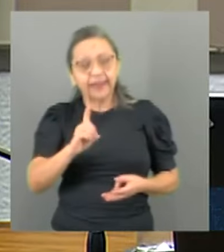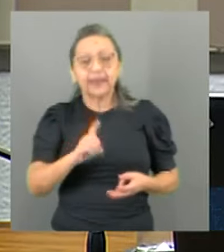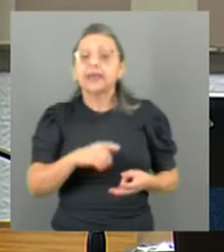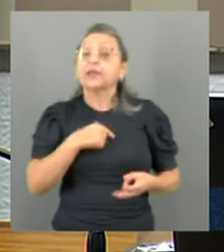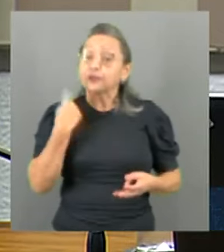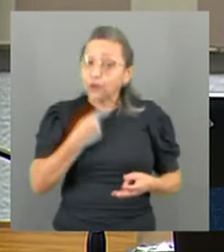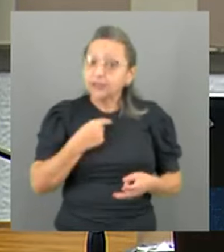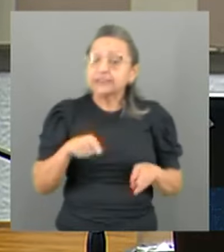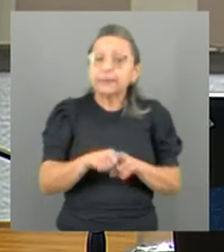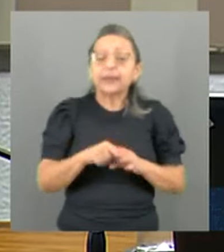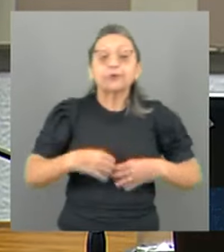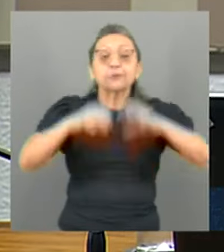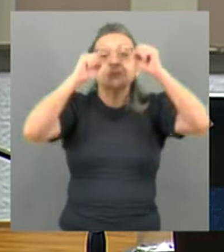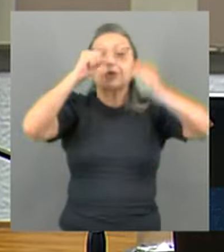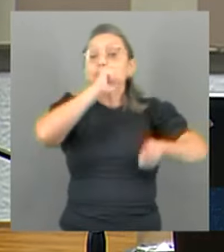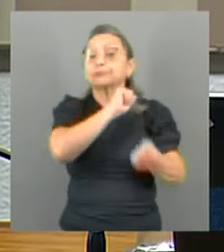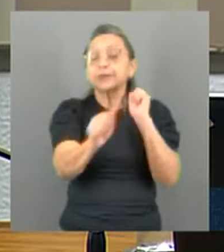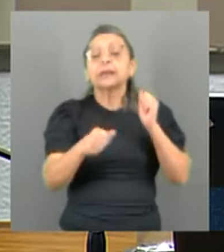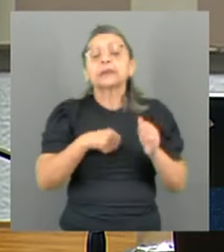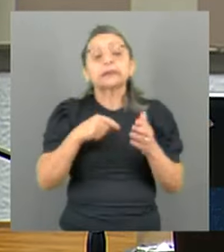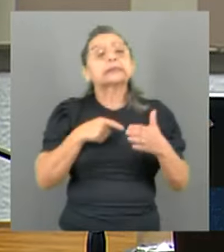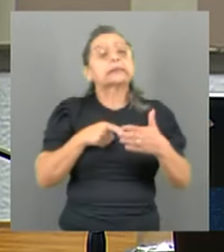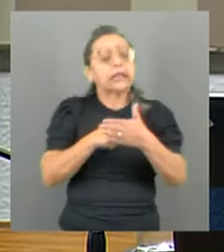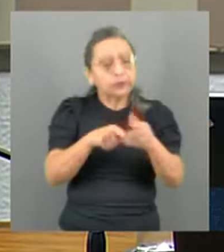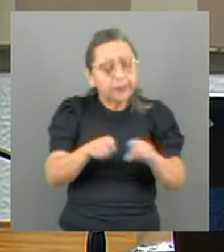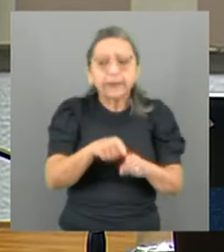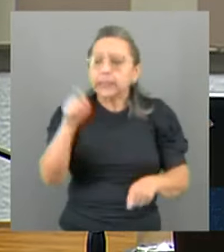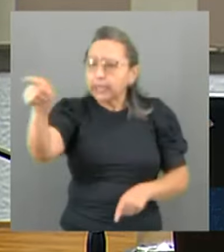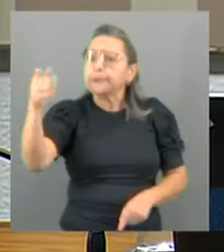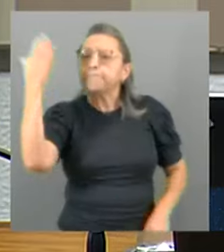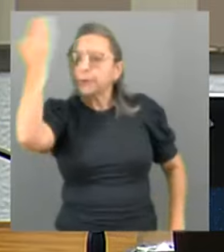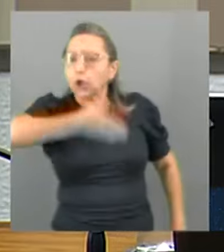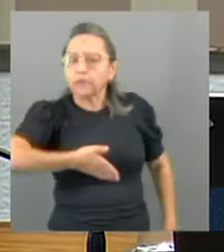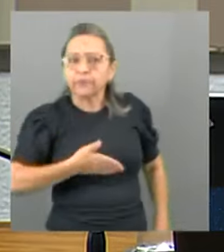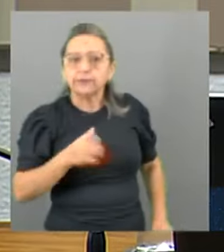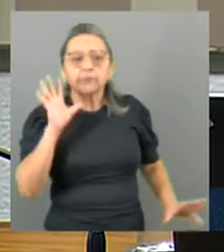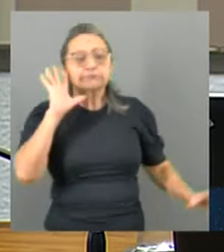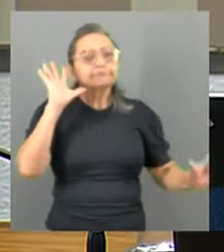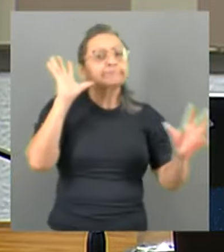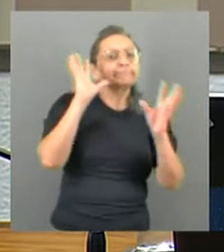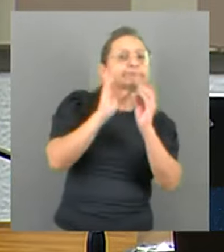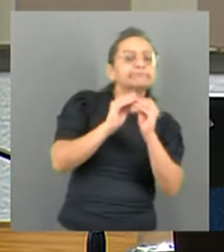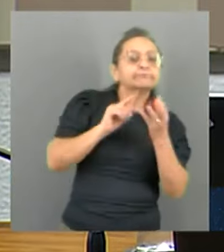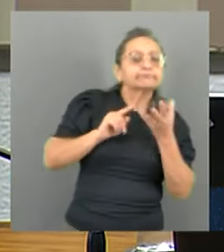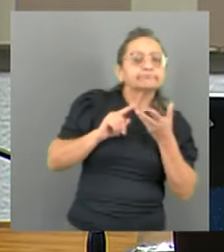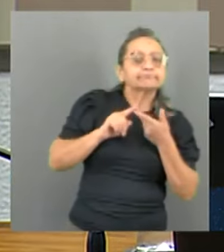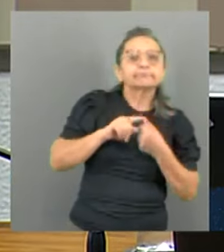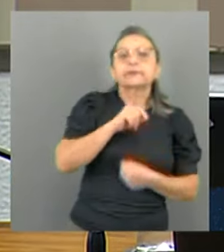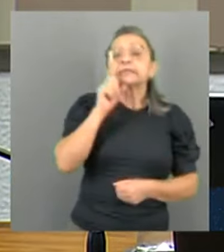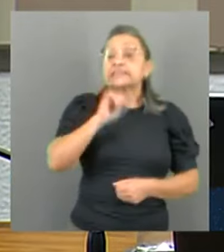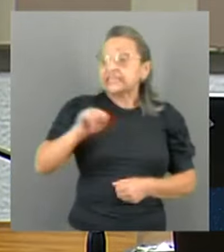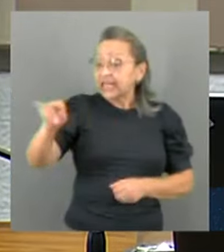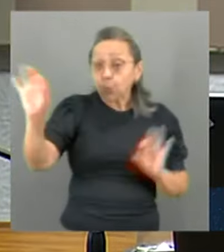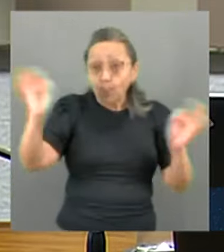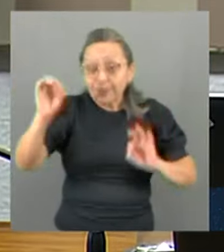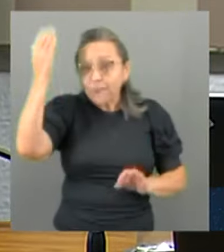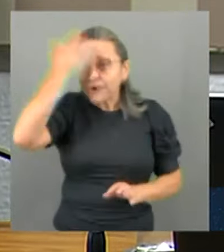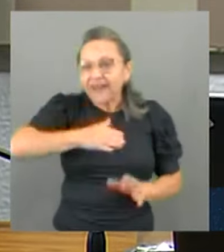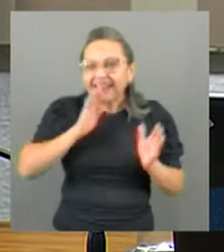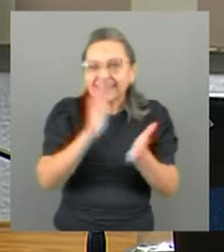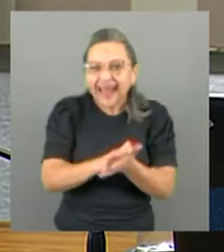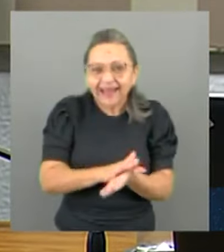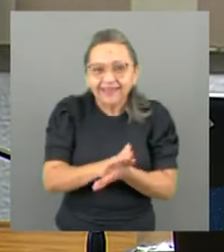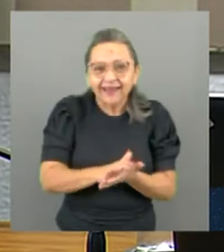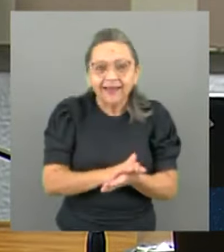denúncia também para que ele comprove o que ele está dizendo. Resumindo, Cajuru, se ele não comprovar absolutamente